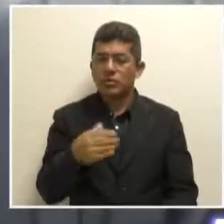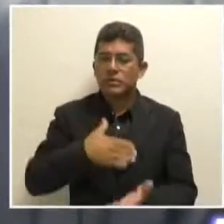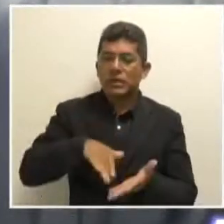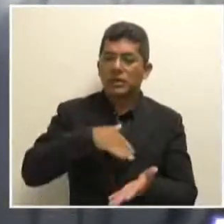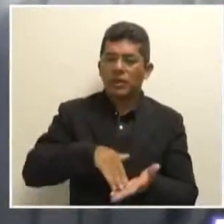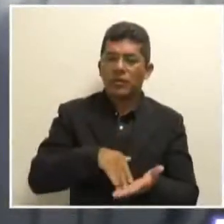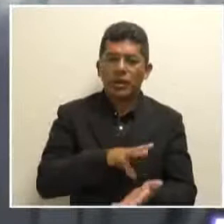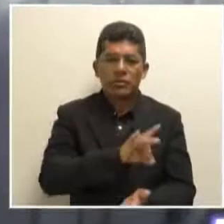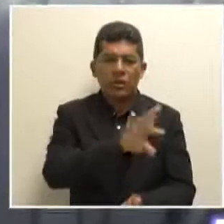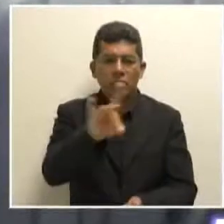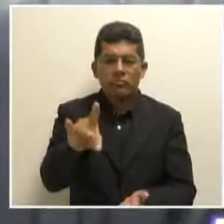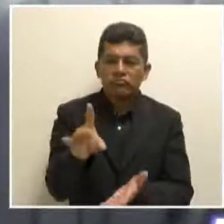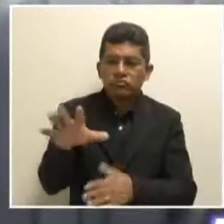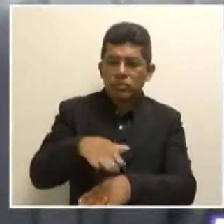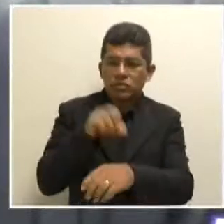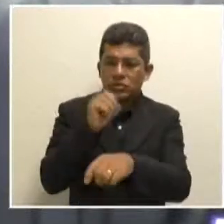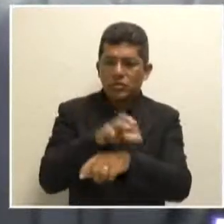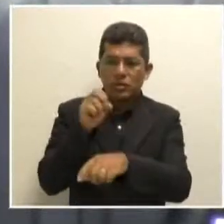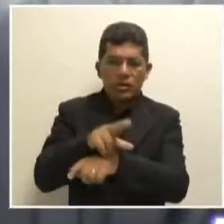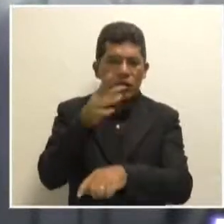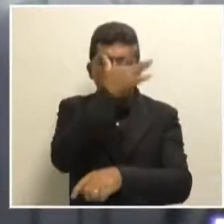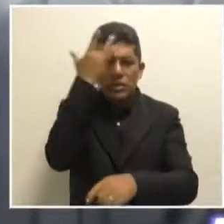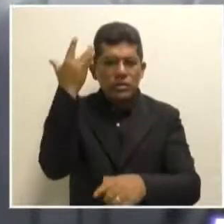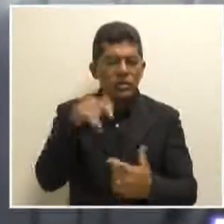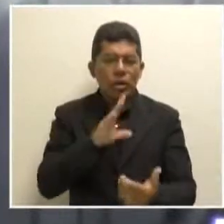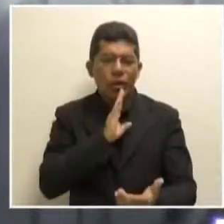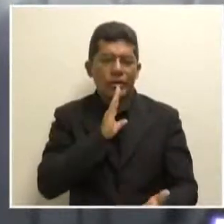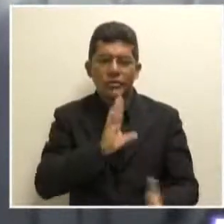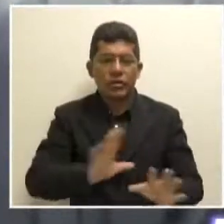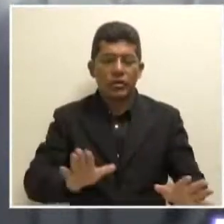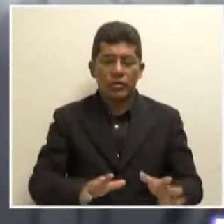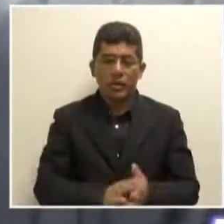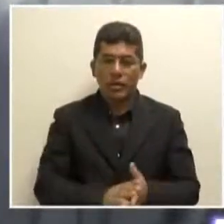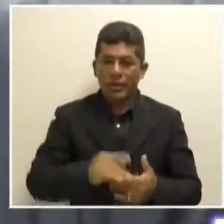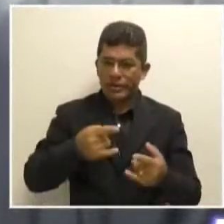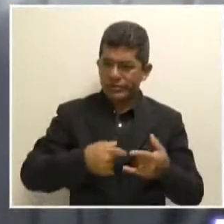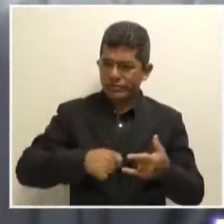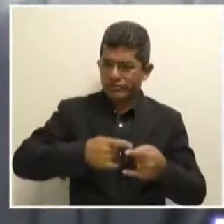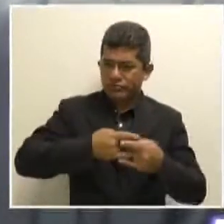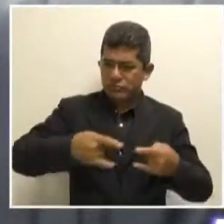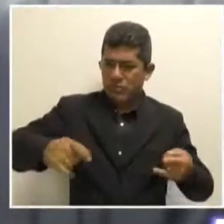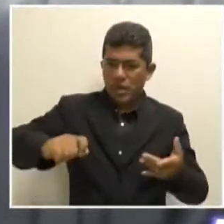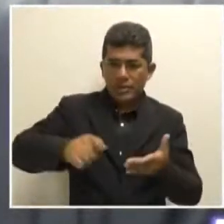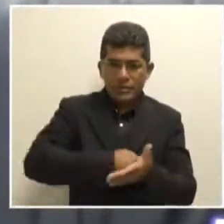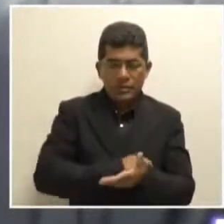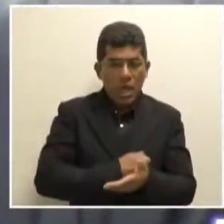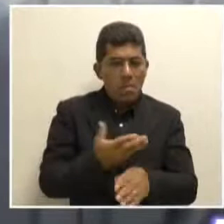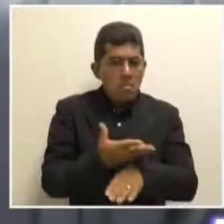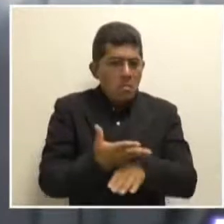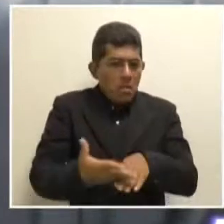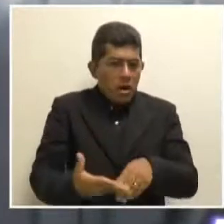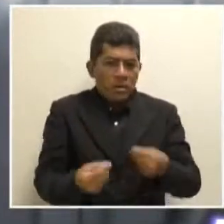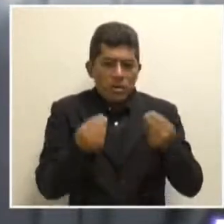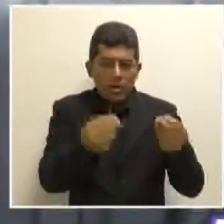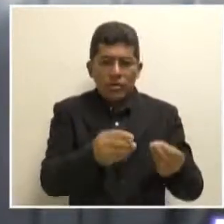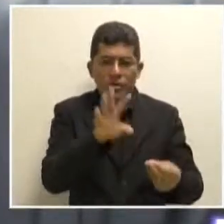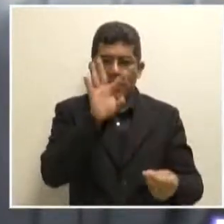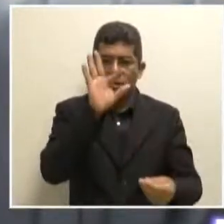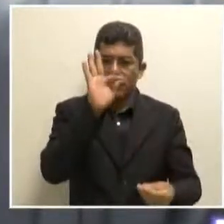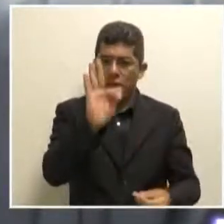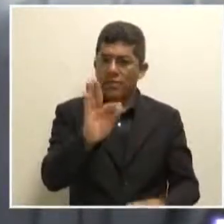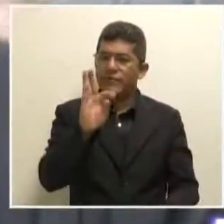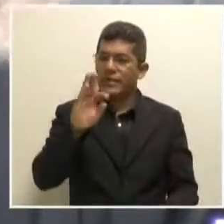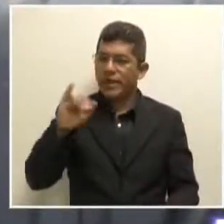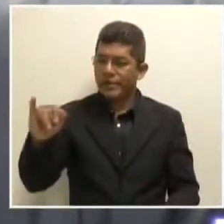Dá esse cheque em branco do FTI, com o suor e sacrifício, em especial,